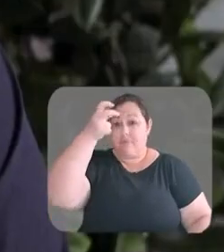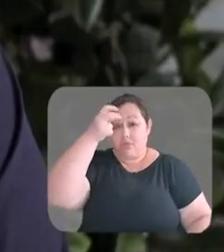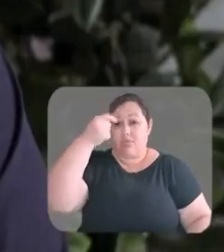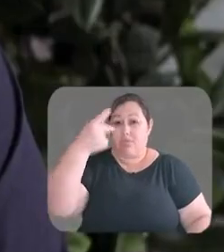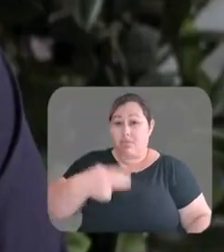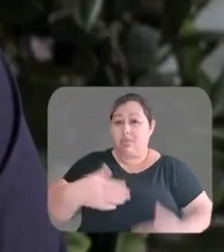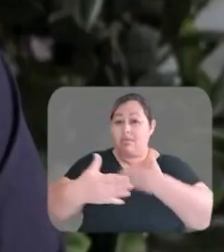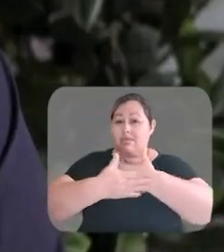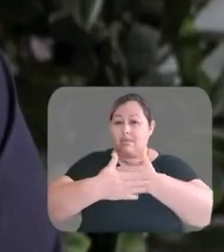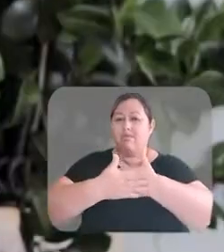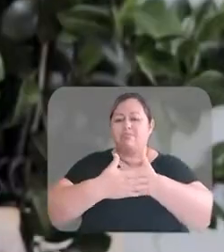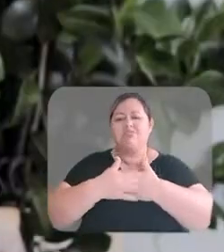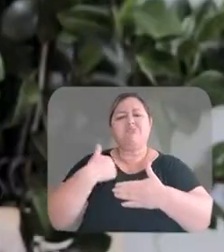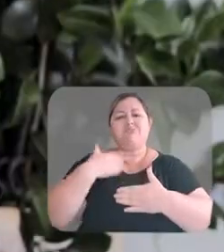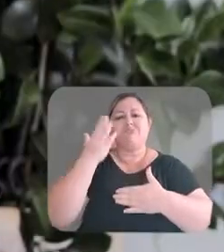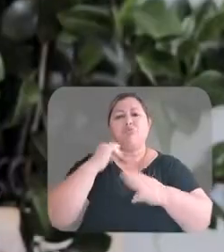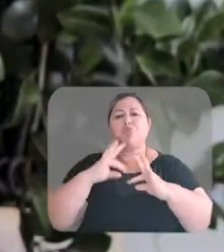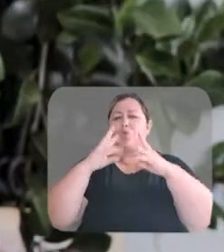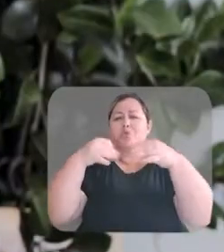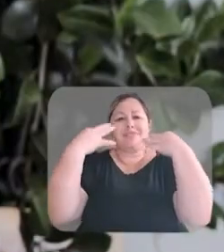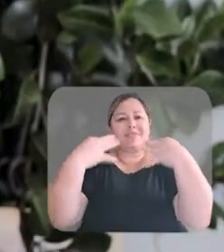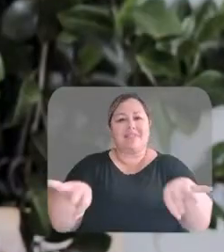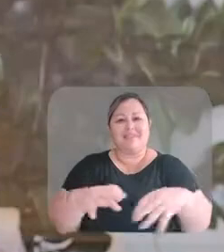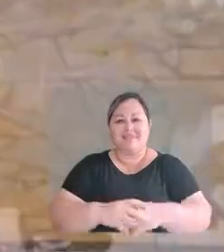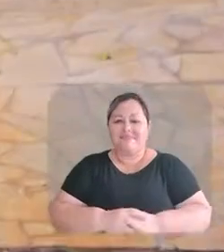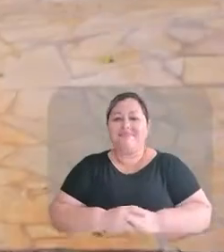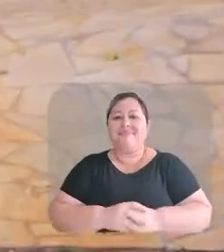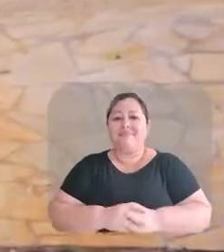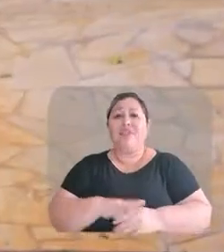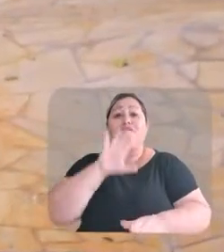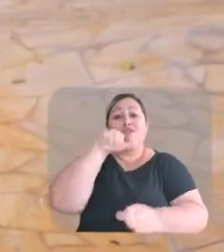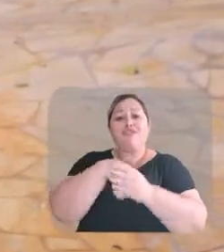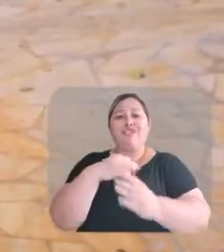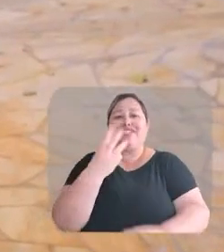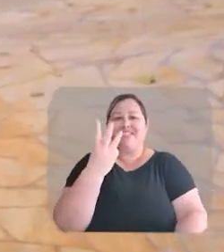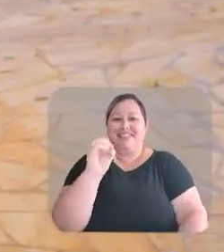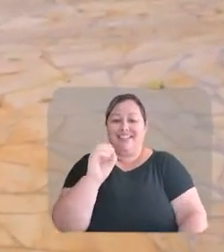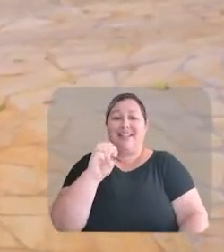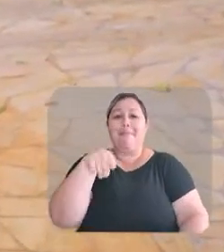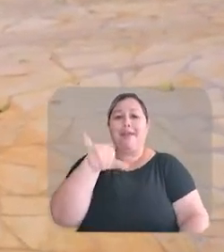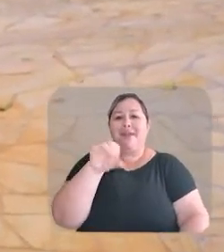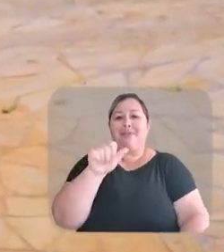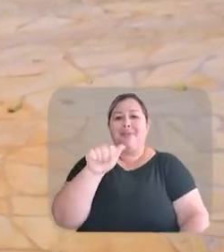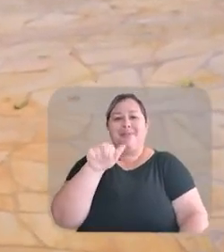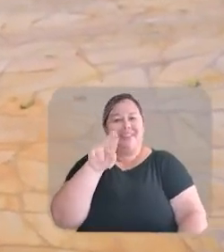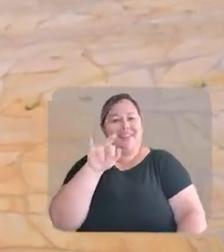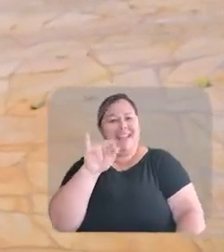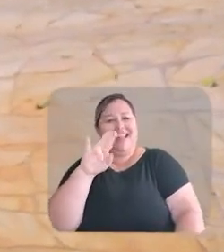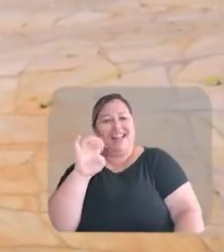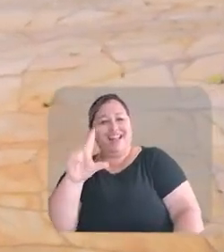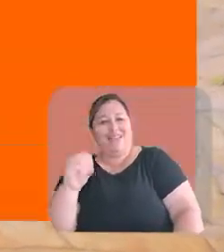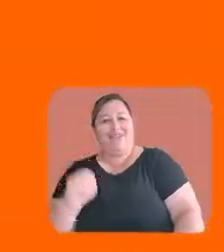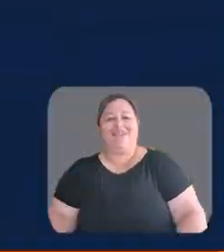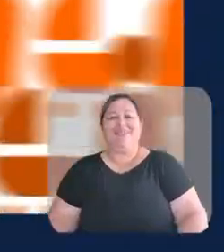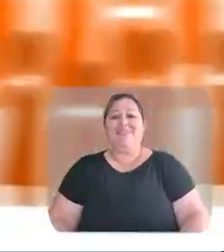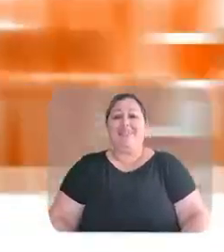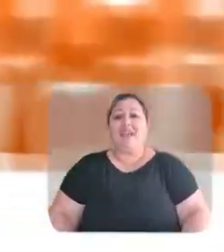prefeito de Ribeirão Preto, tudo já deu certo. Volte 30, Marco Aurélio.